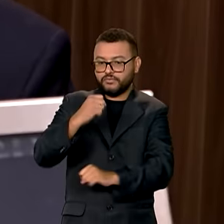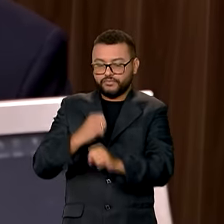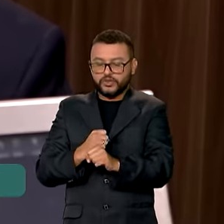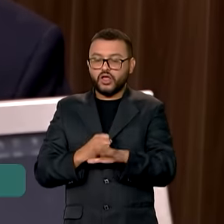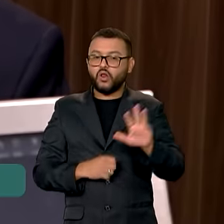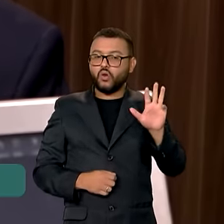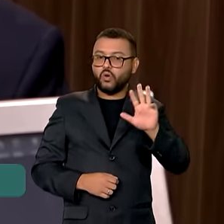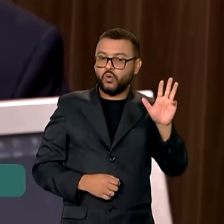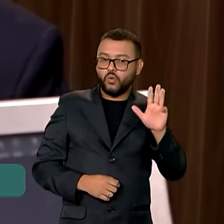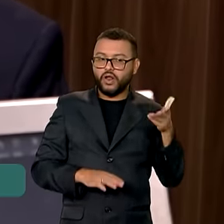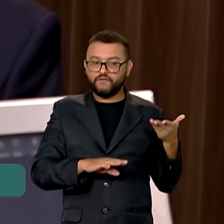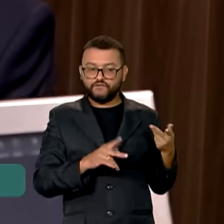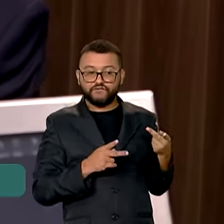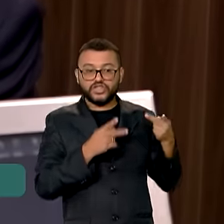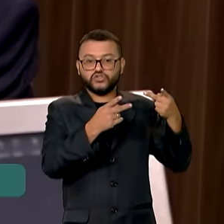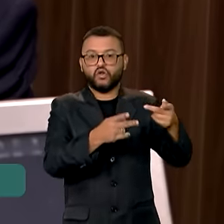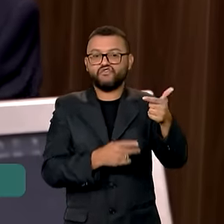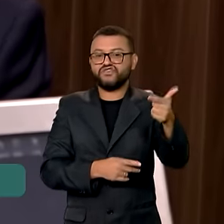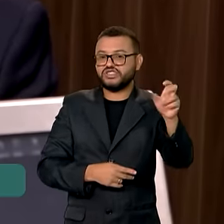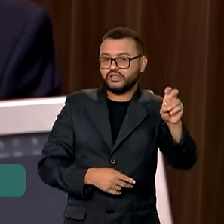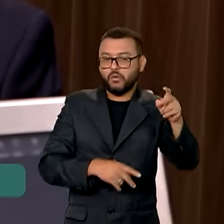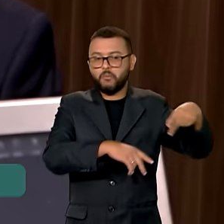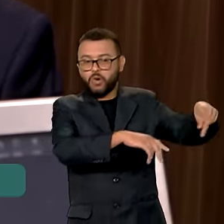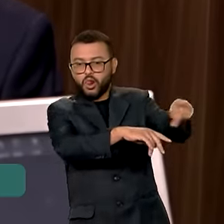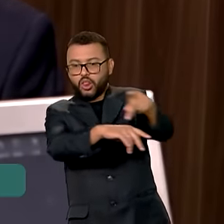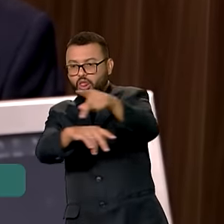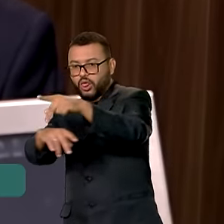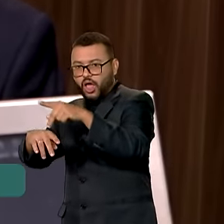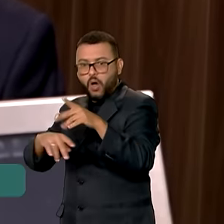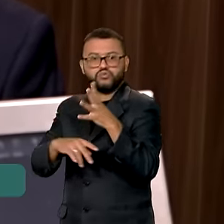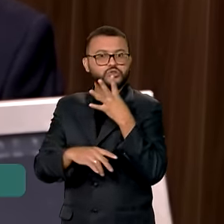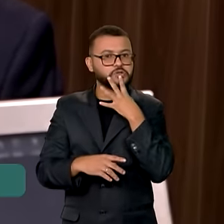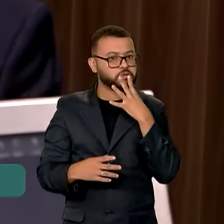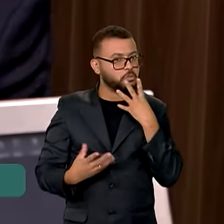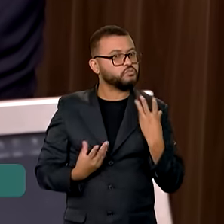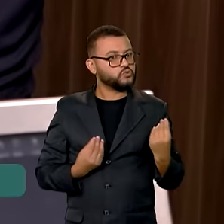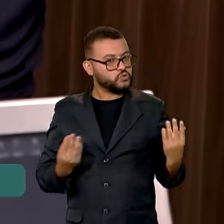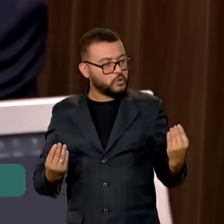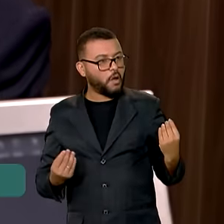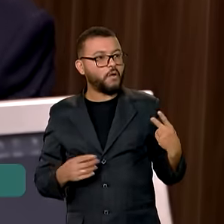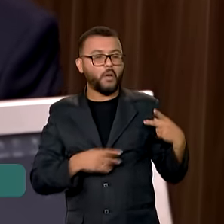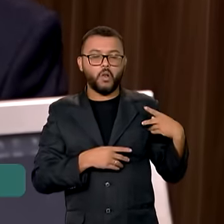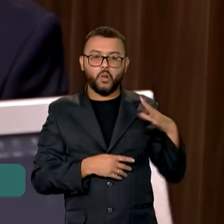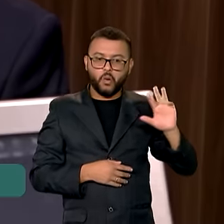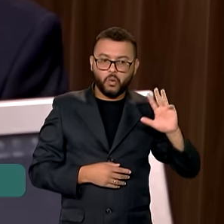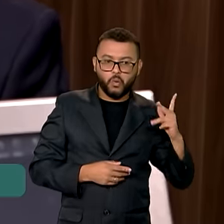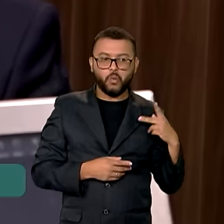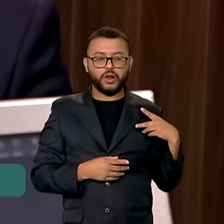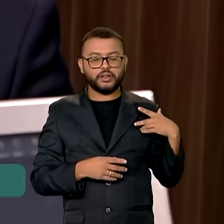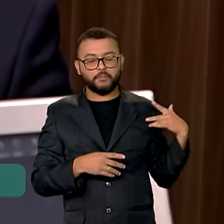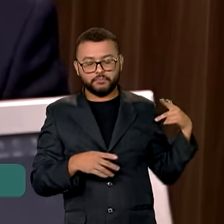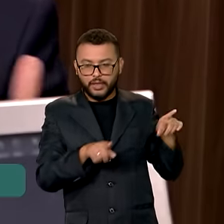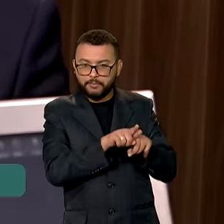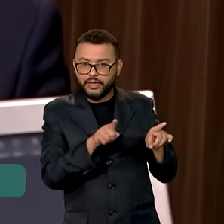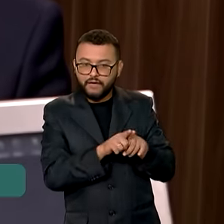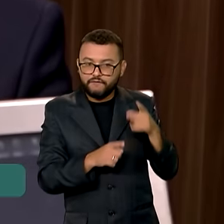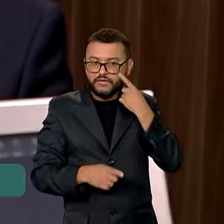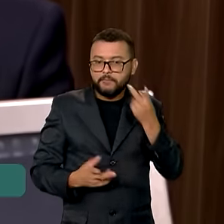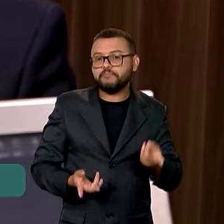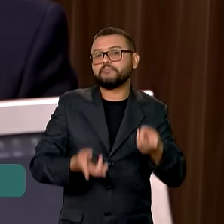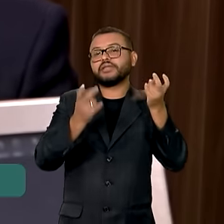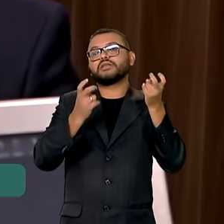visitou 25 países. Esse ano já visitou também uma quantidade bastante grande. tem andado muito dentro do Brasil. E o Brasil